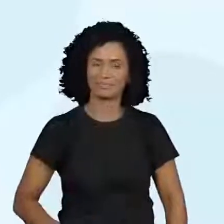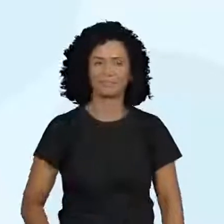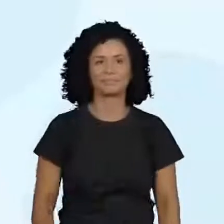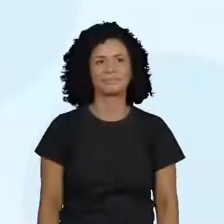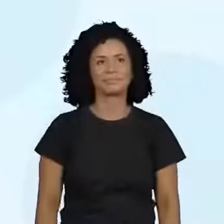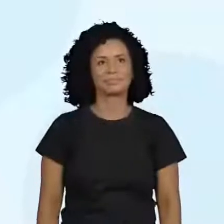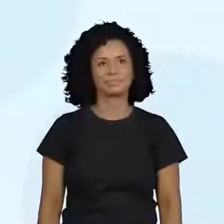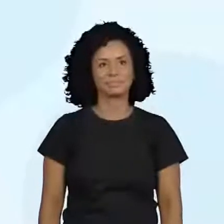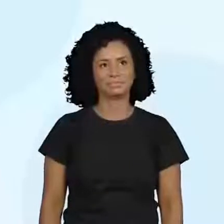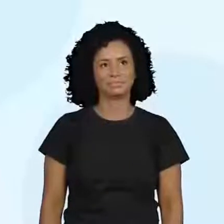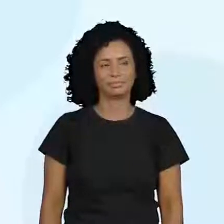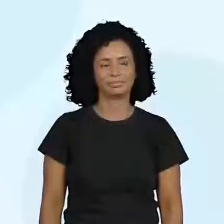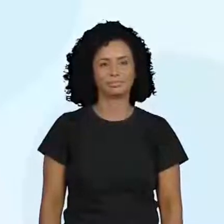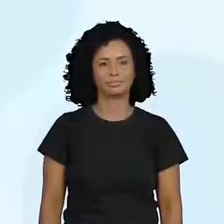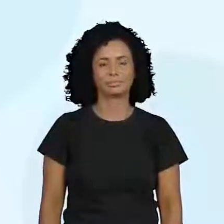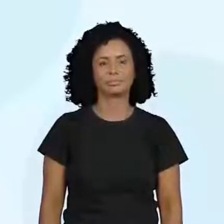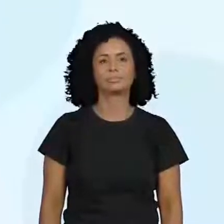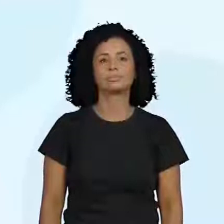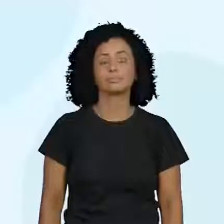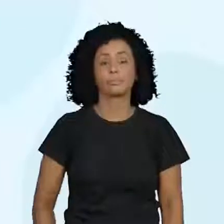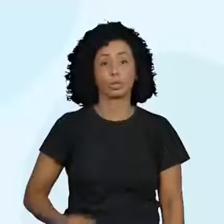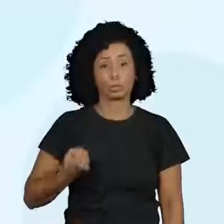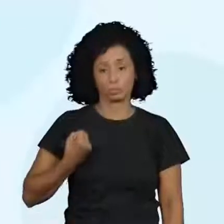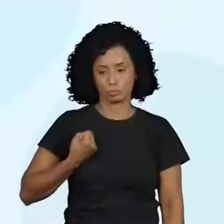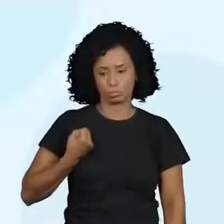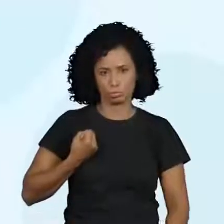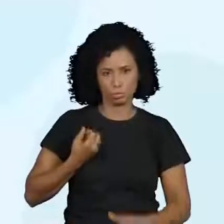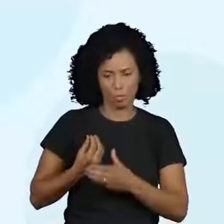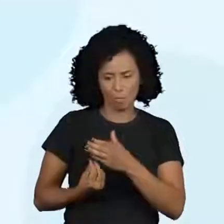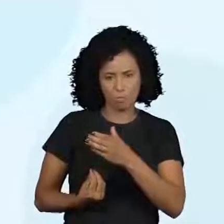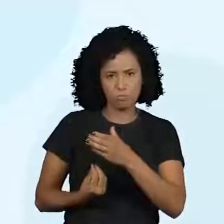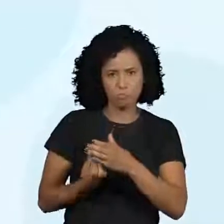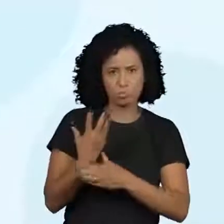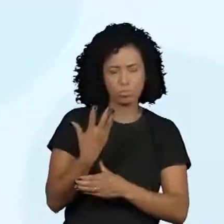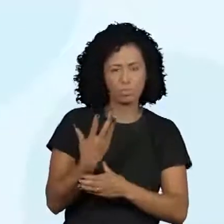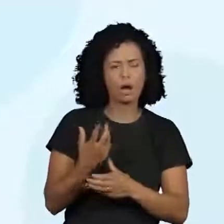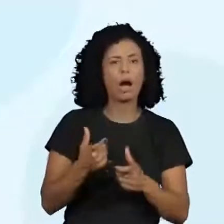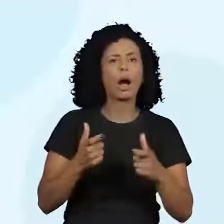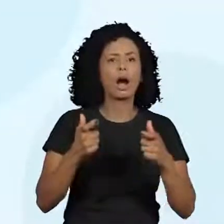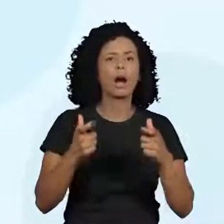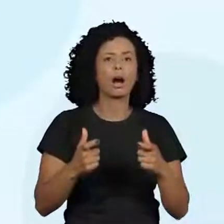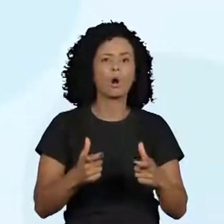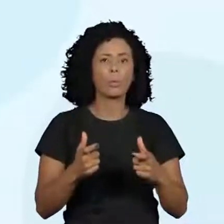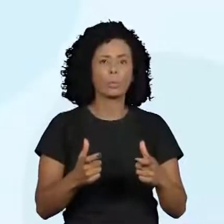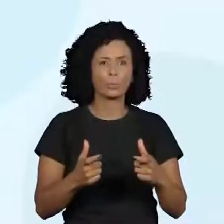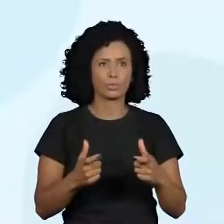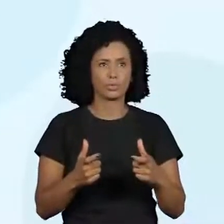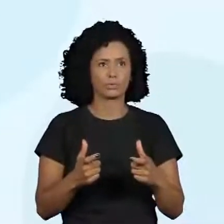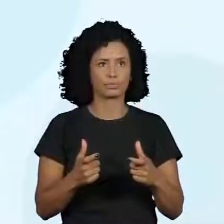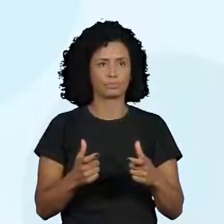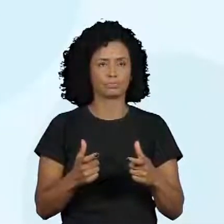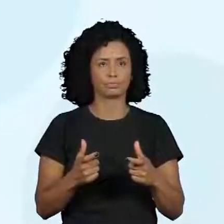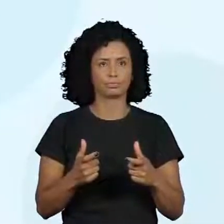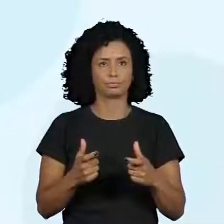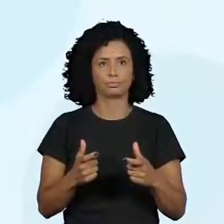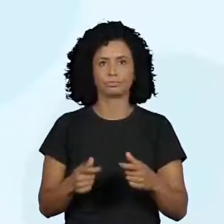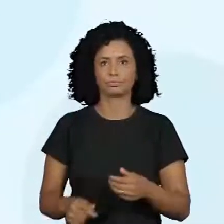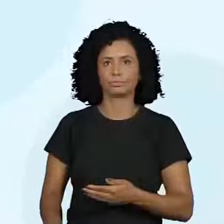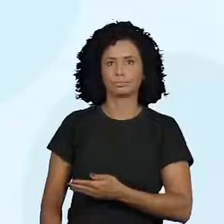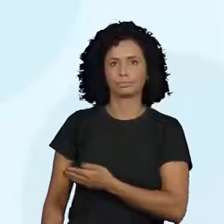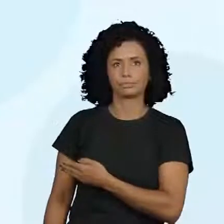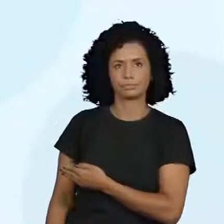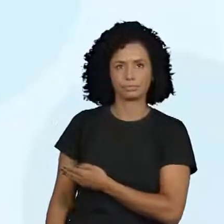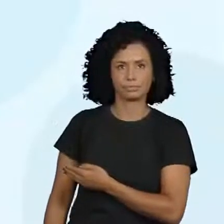Vamos lá na tela. A origem do número está no momento, a origem do número está no momento